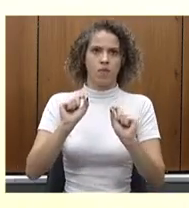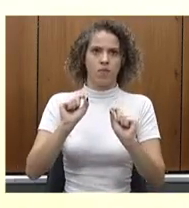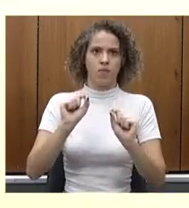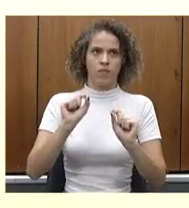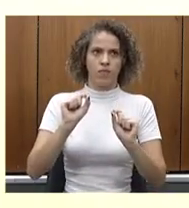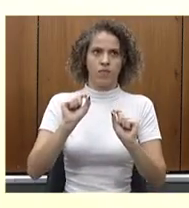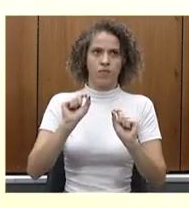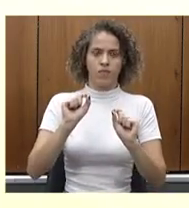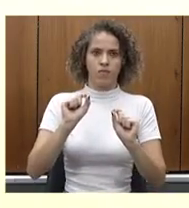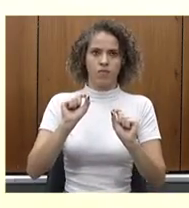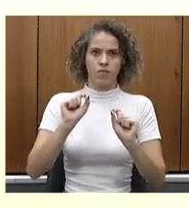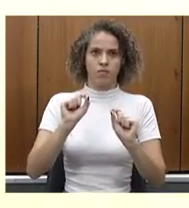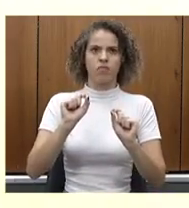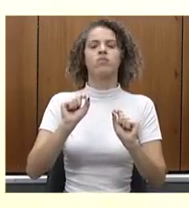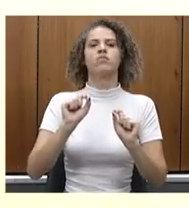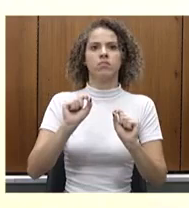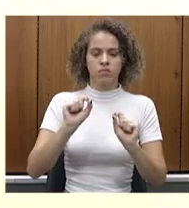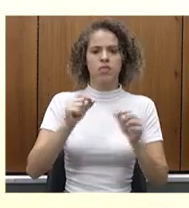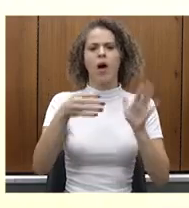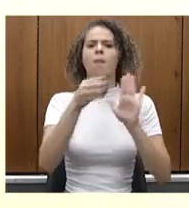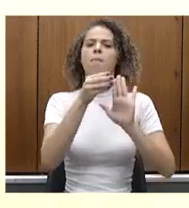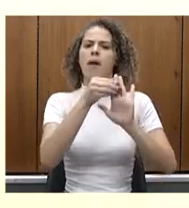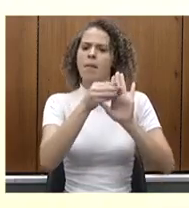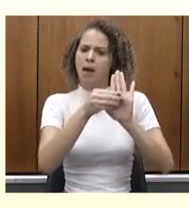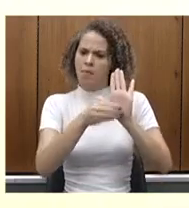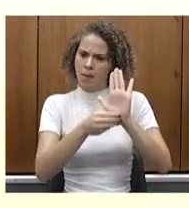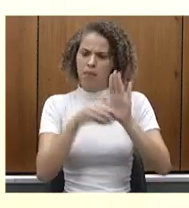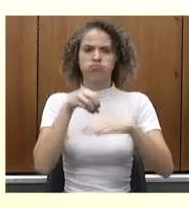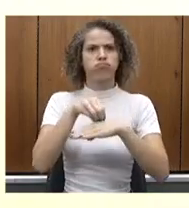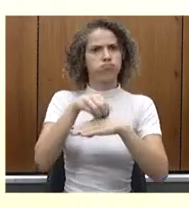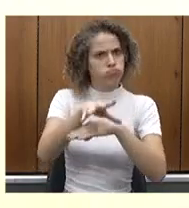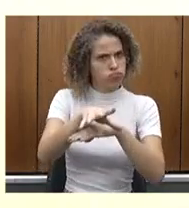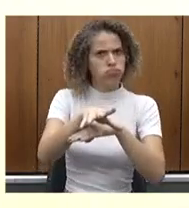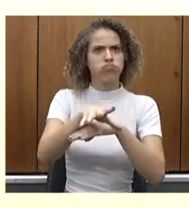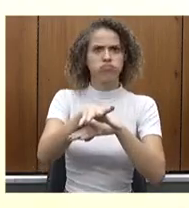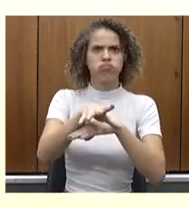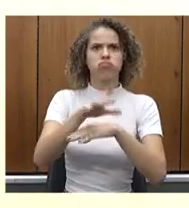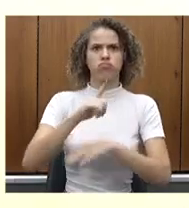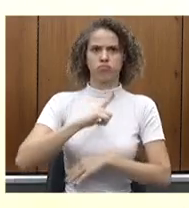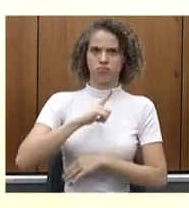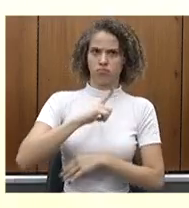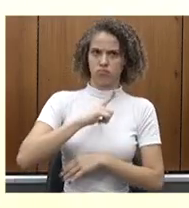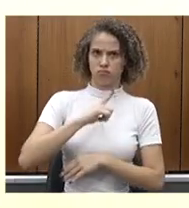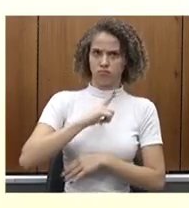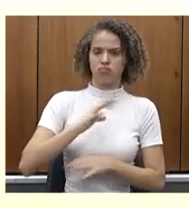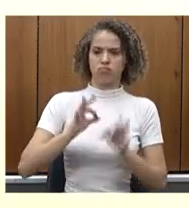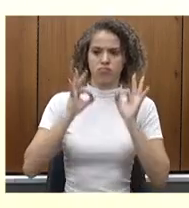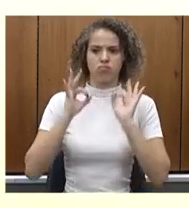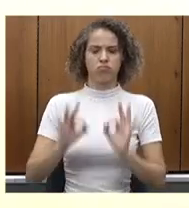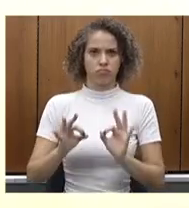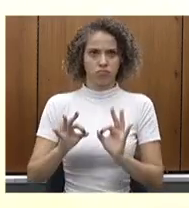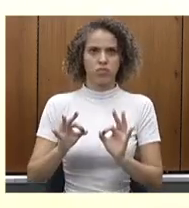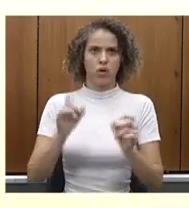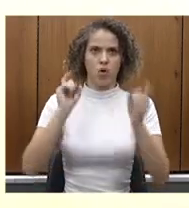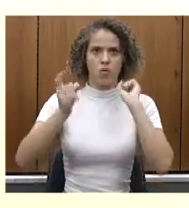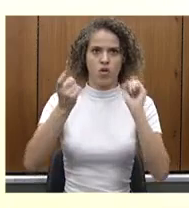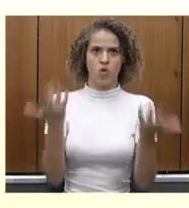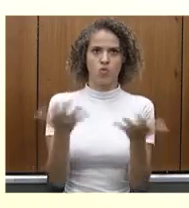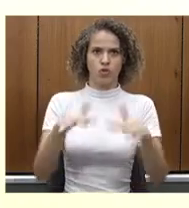recomendações referentes ao tema abordado, serão deliberadas ao final desta reunião.